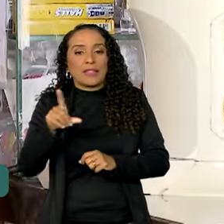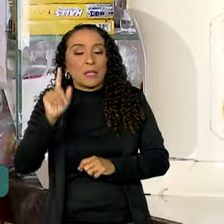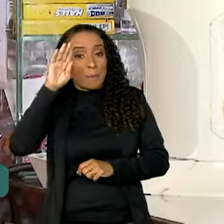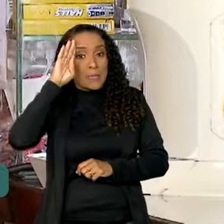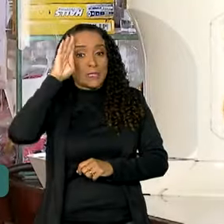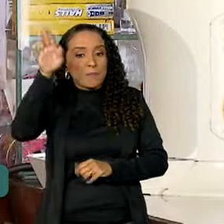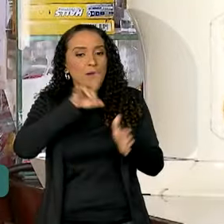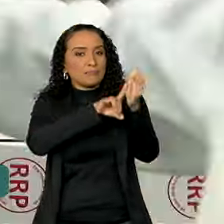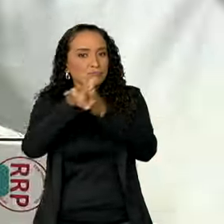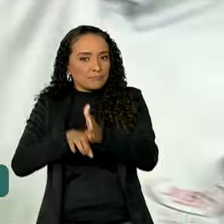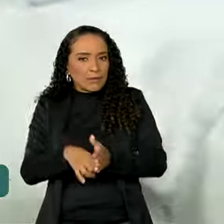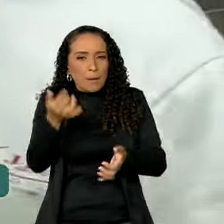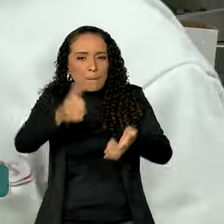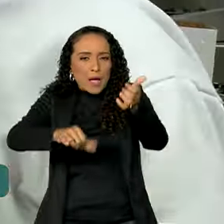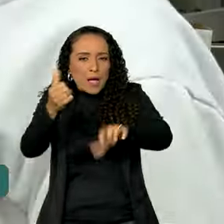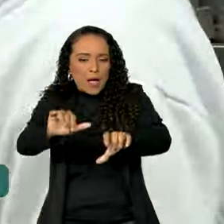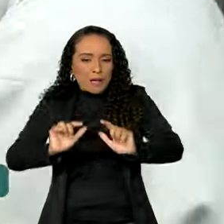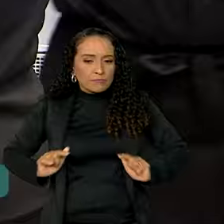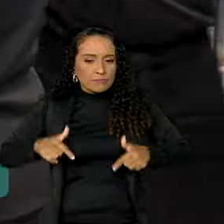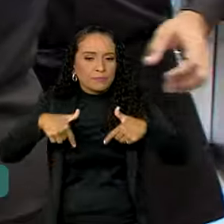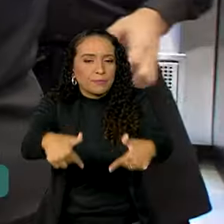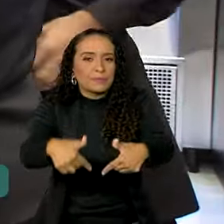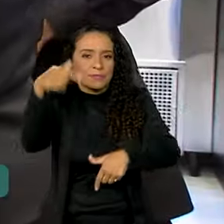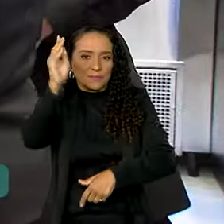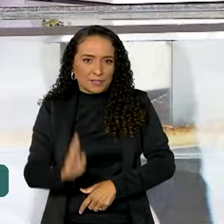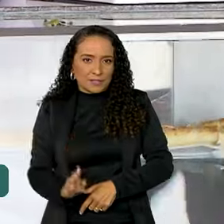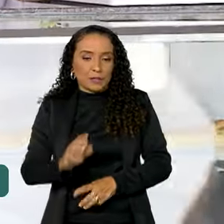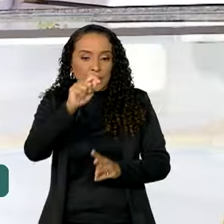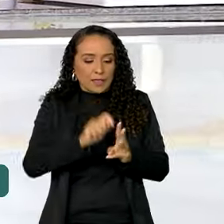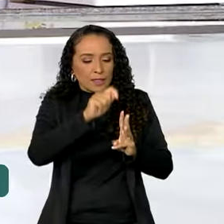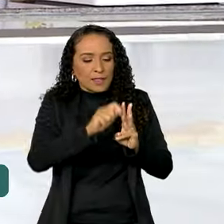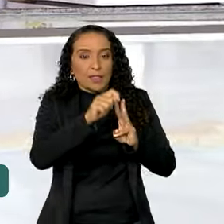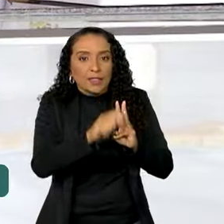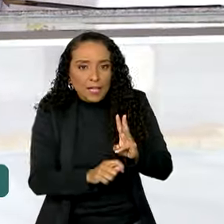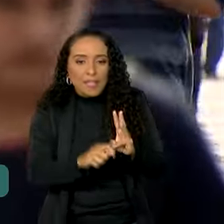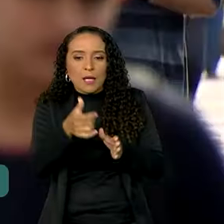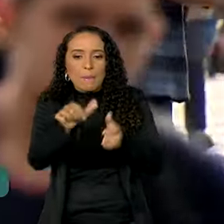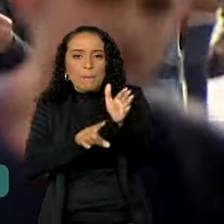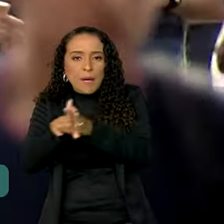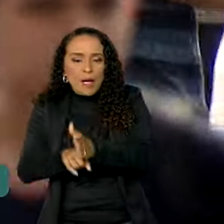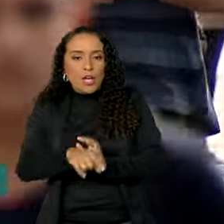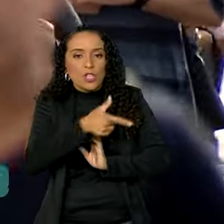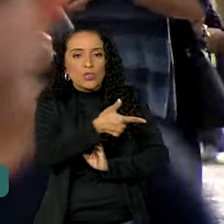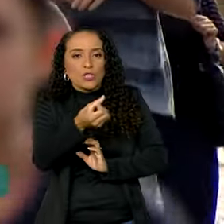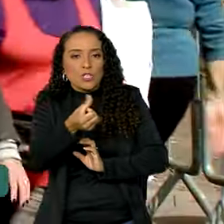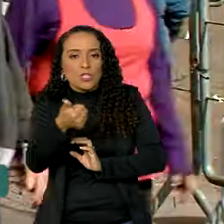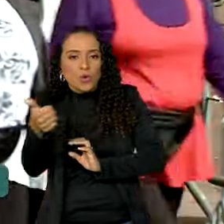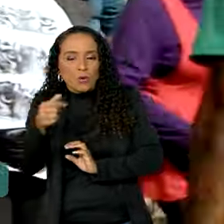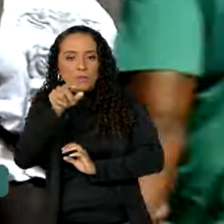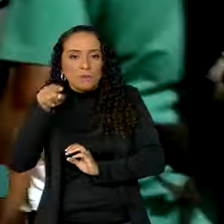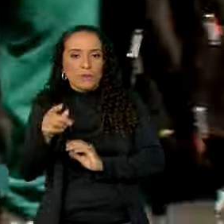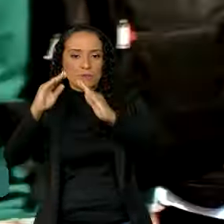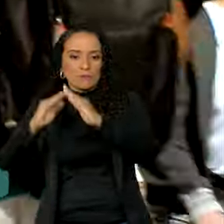principal pesquisa que analisa a força de trabalho do país. A cada trimestre, a amostra analisa 211 mil domicílios